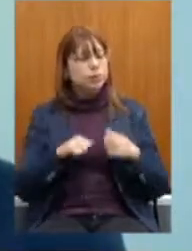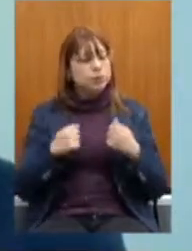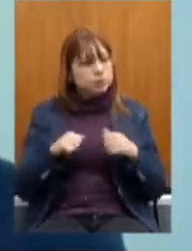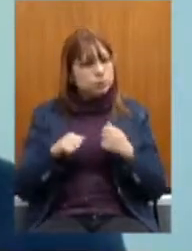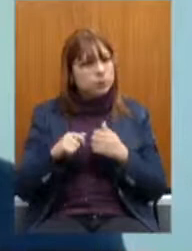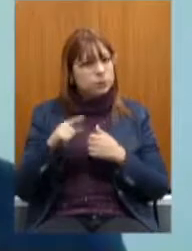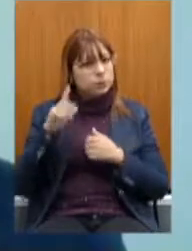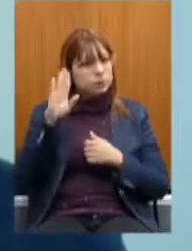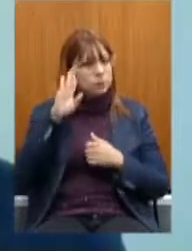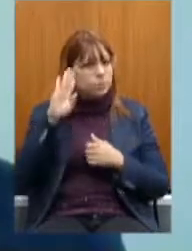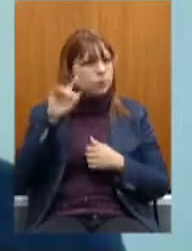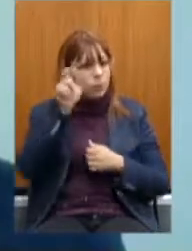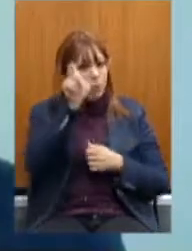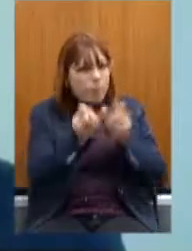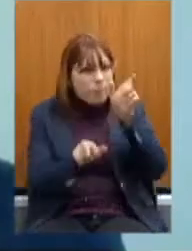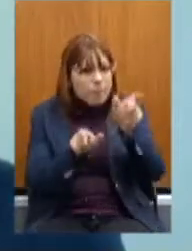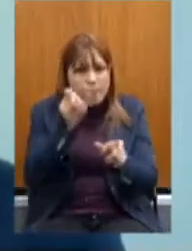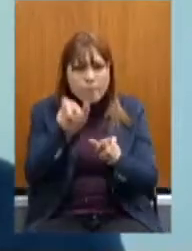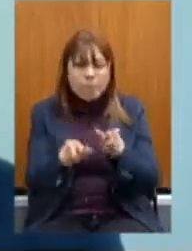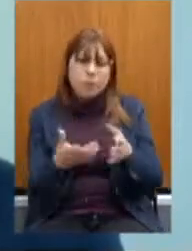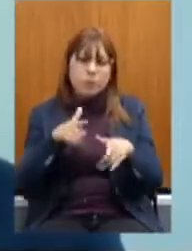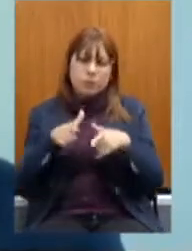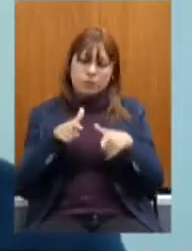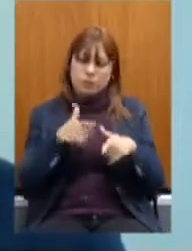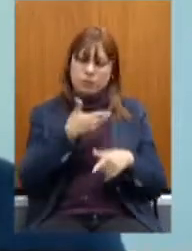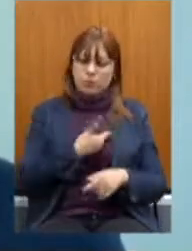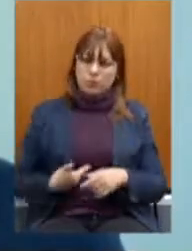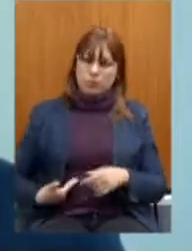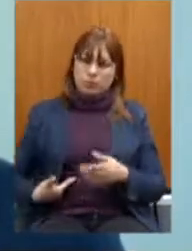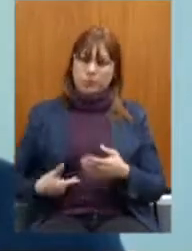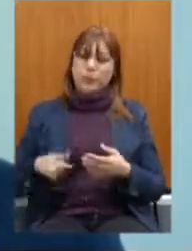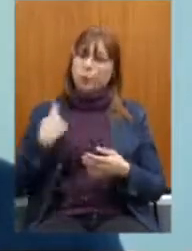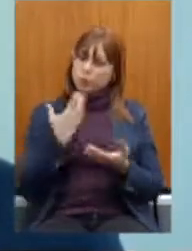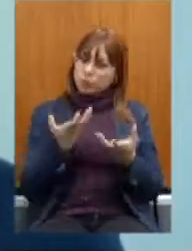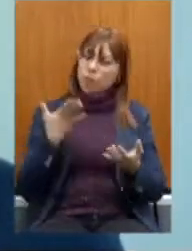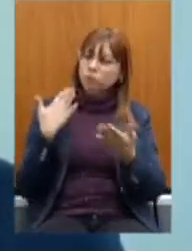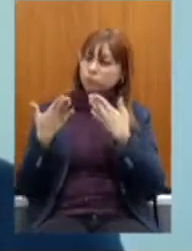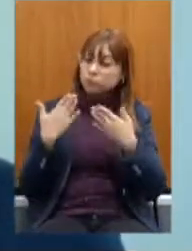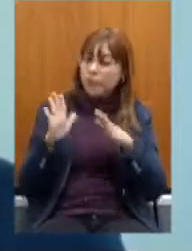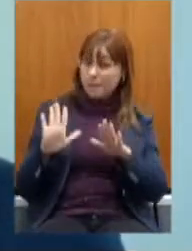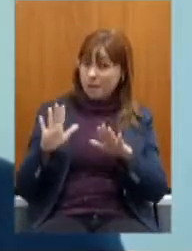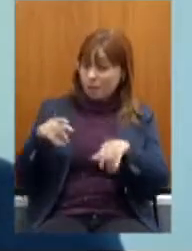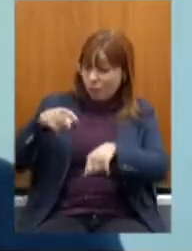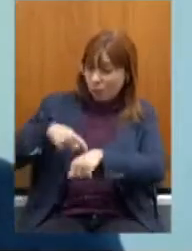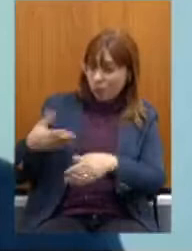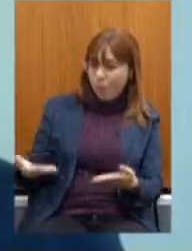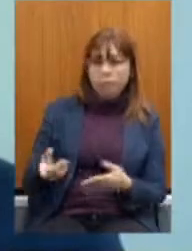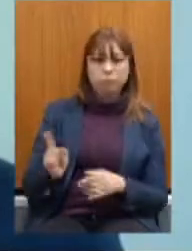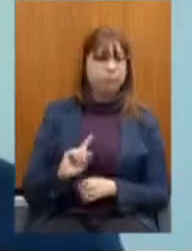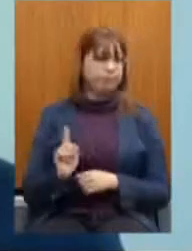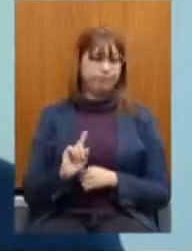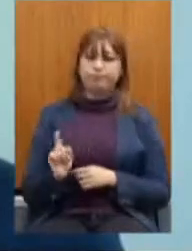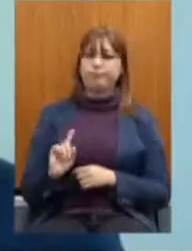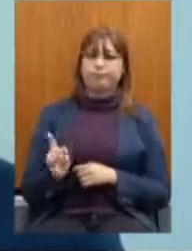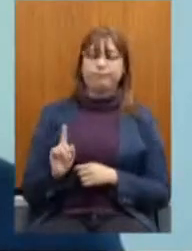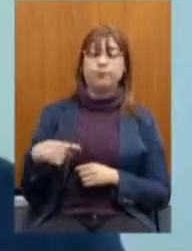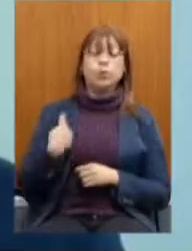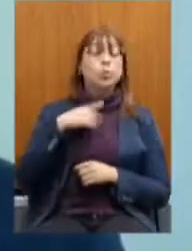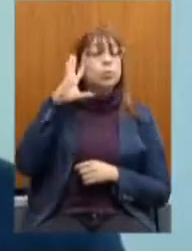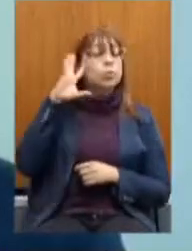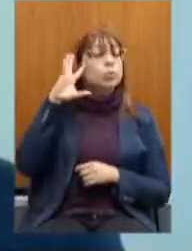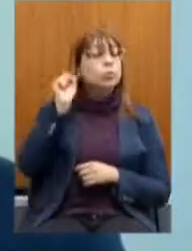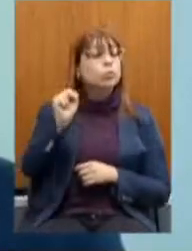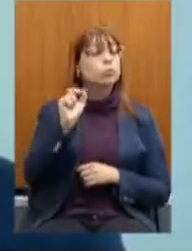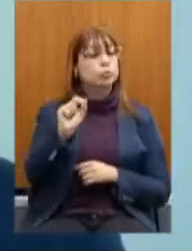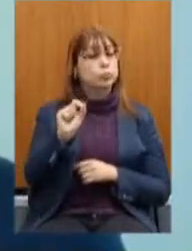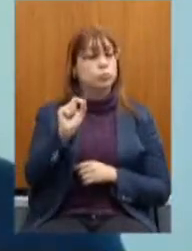Debater Essas novas propostas Mas não pode ser Nesse período E a gente acha Que Tudo vem